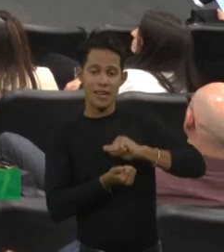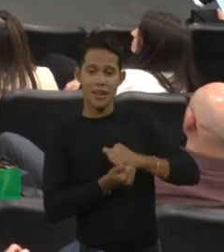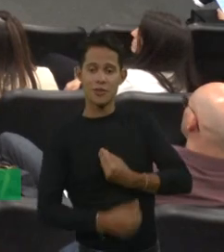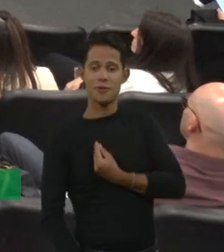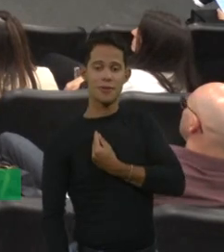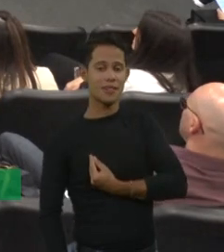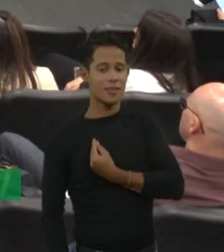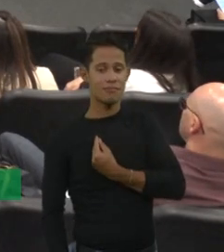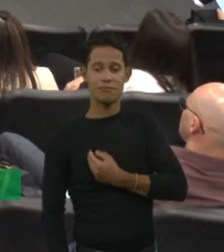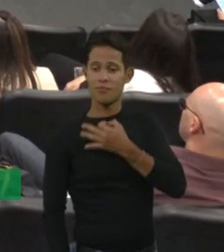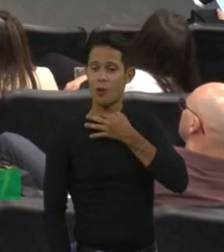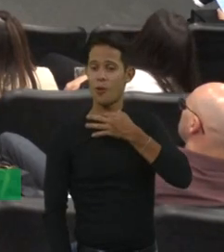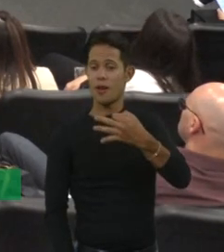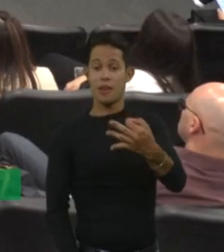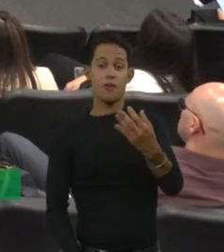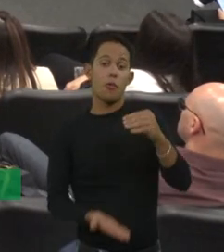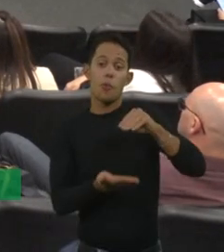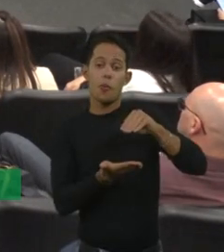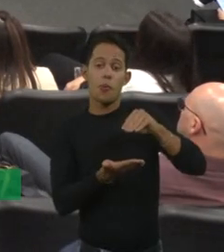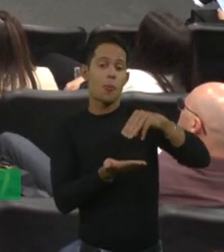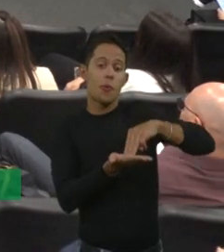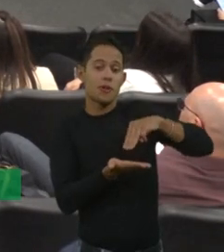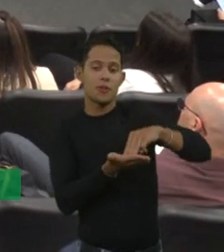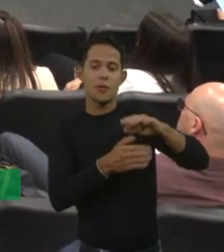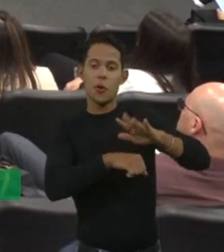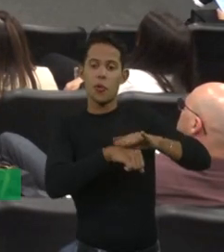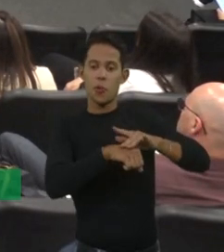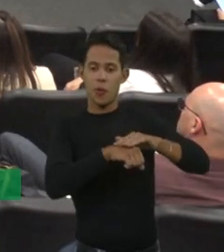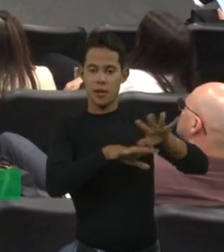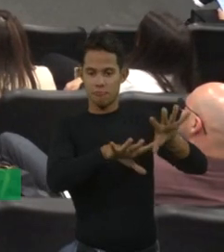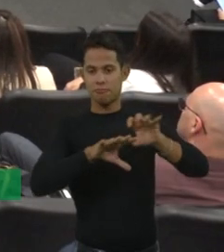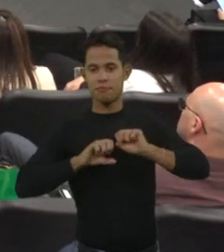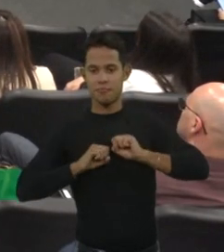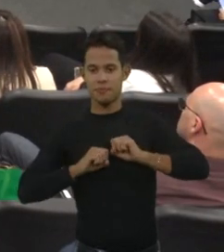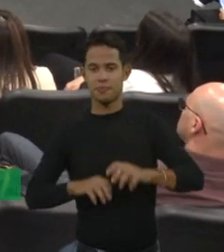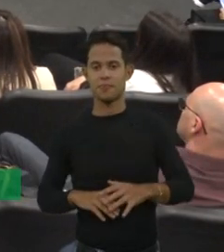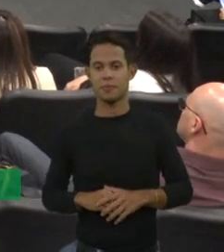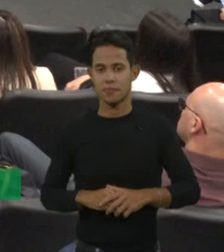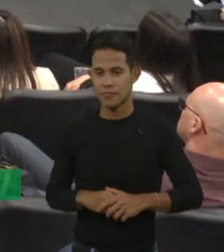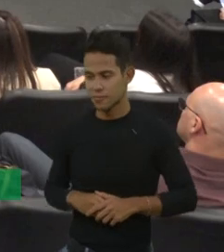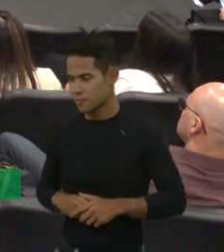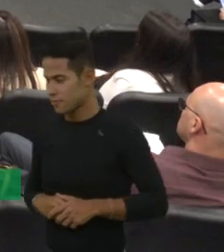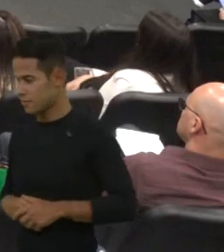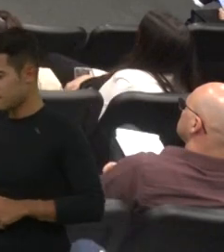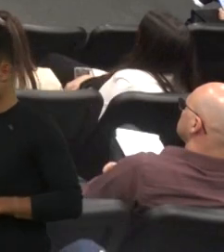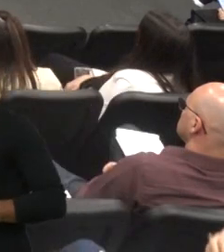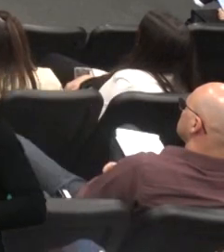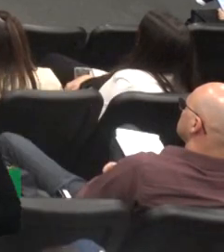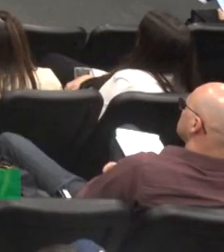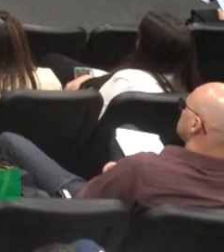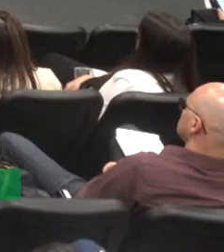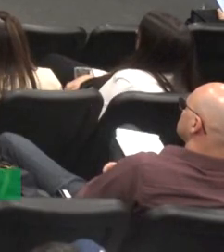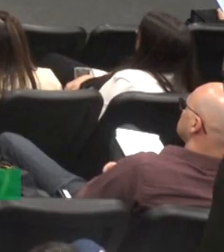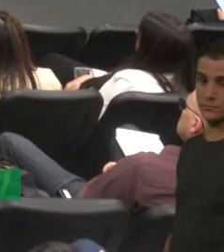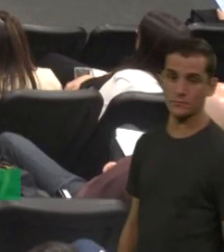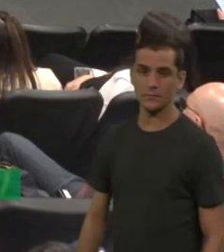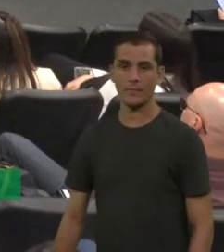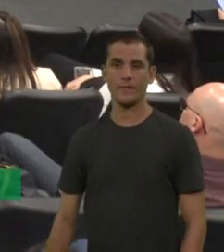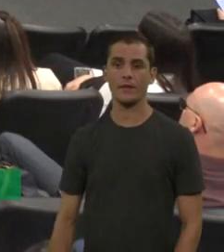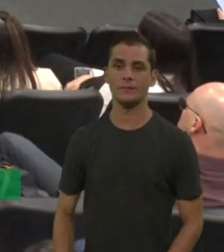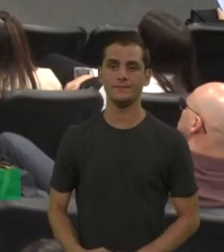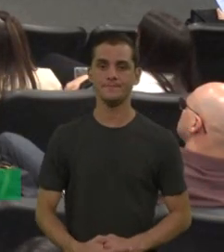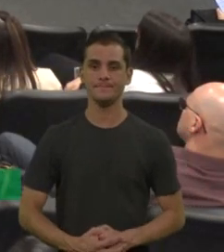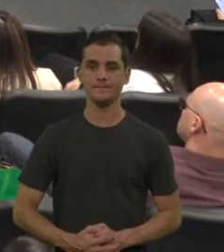por conta da artropatia. Aqui são fotos que podem ter. Às vezes, é difícil a gente identificar